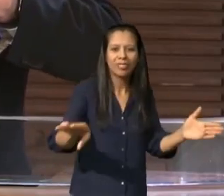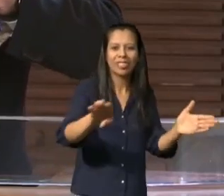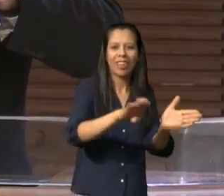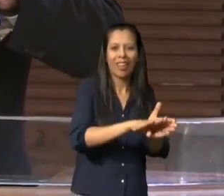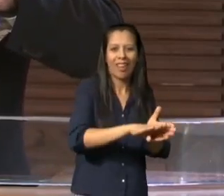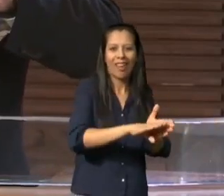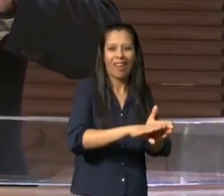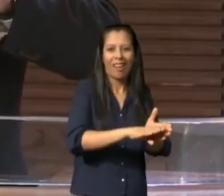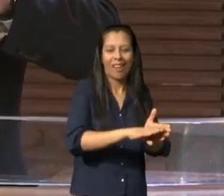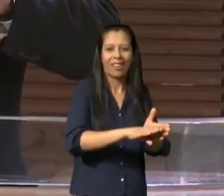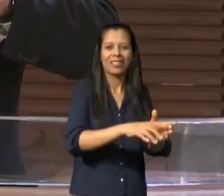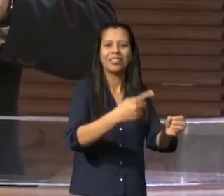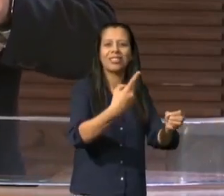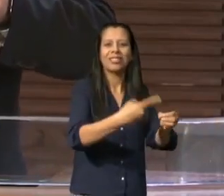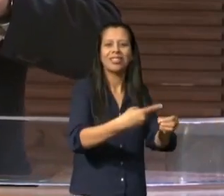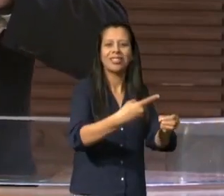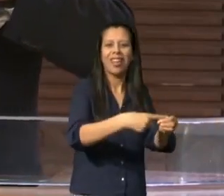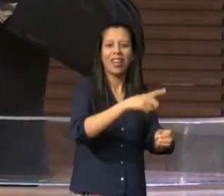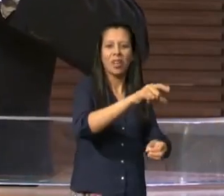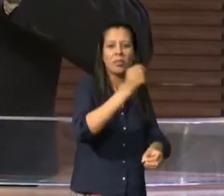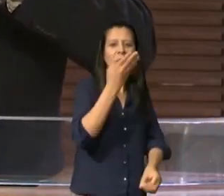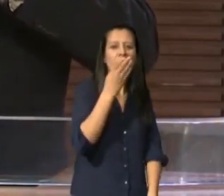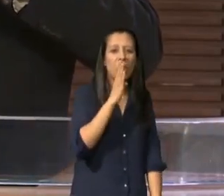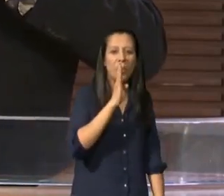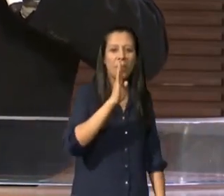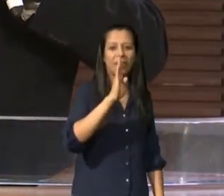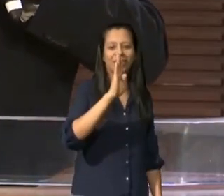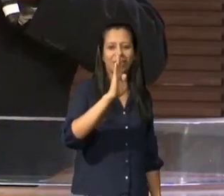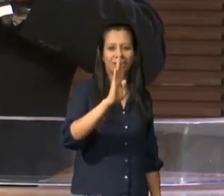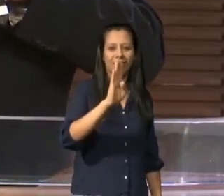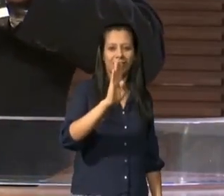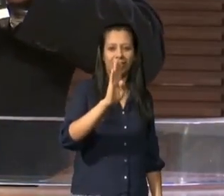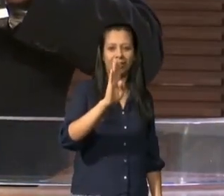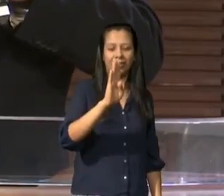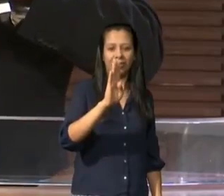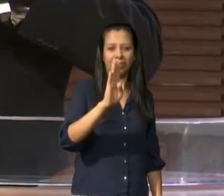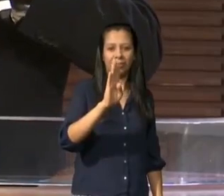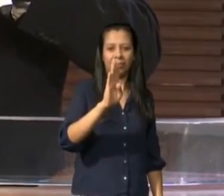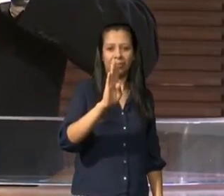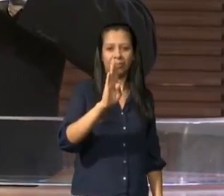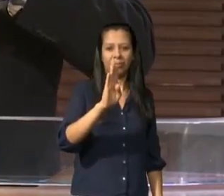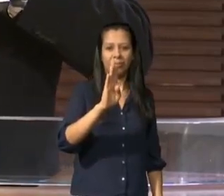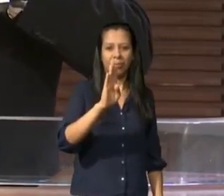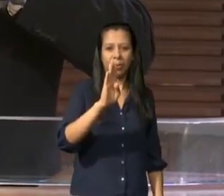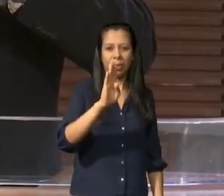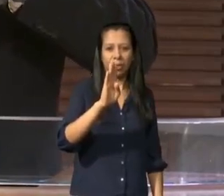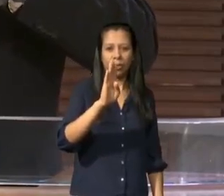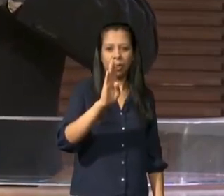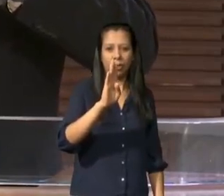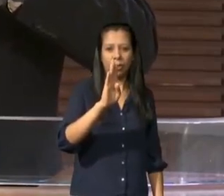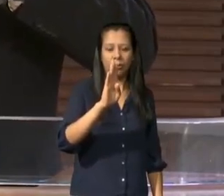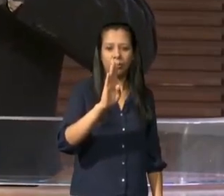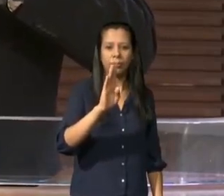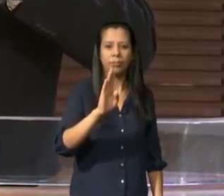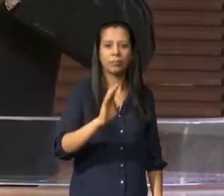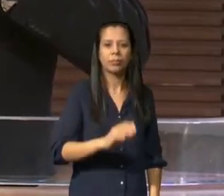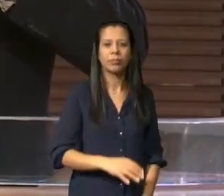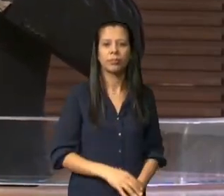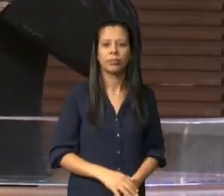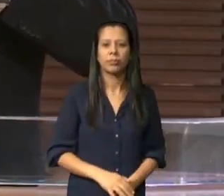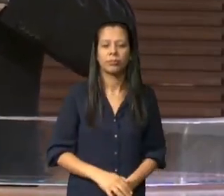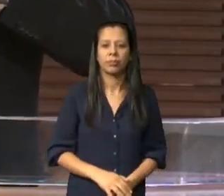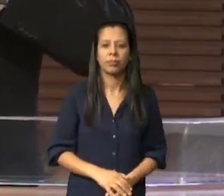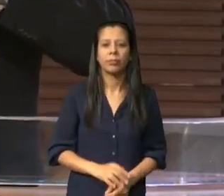tirar da terra prometida e quando leio e quando falo coloco na